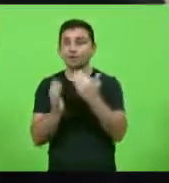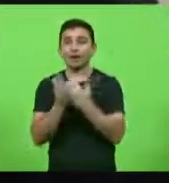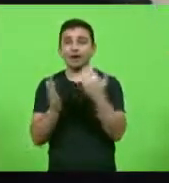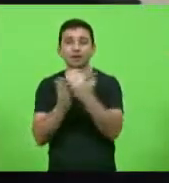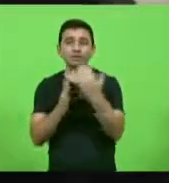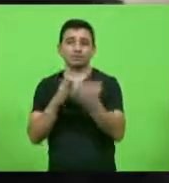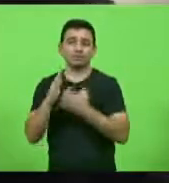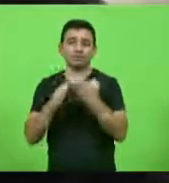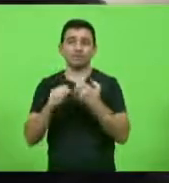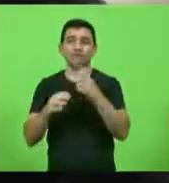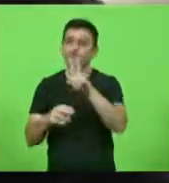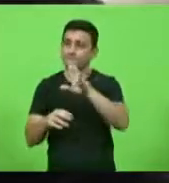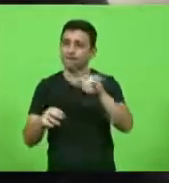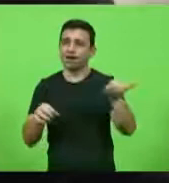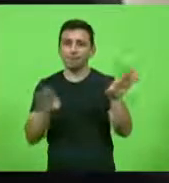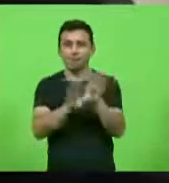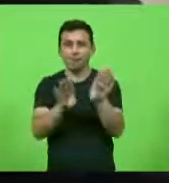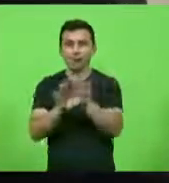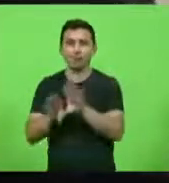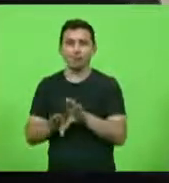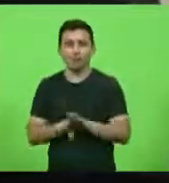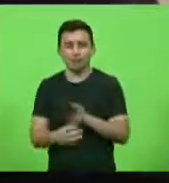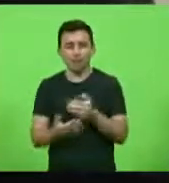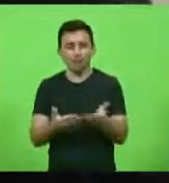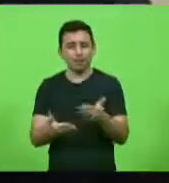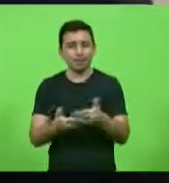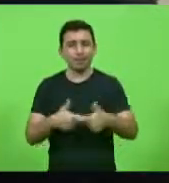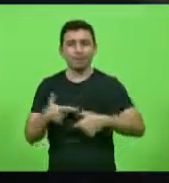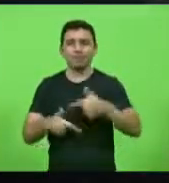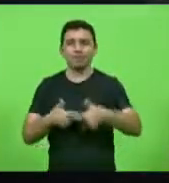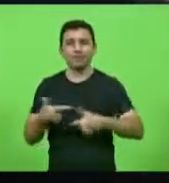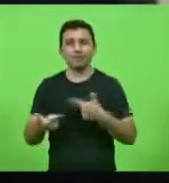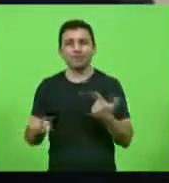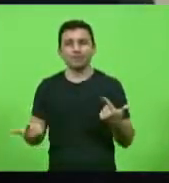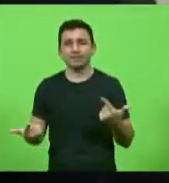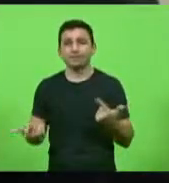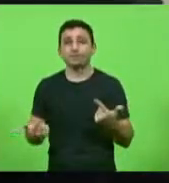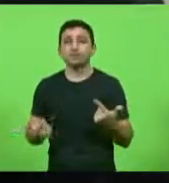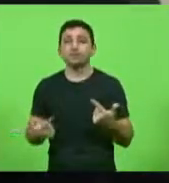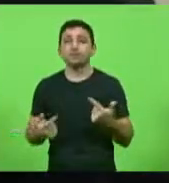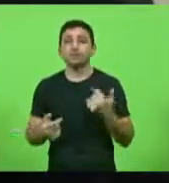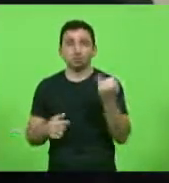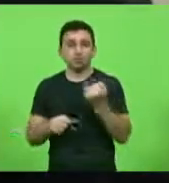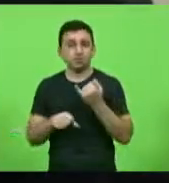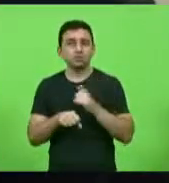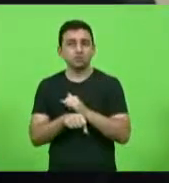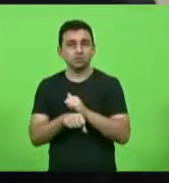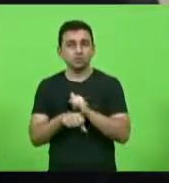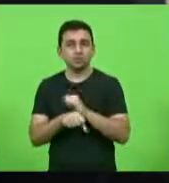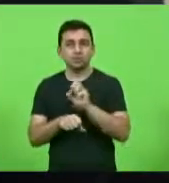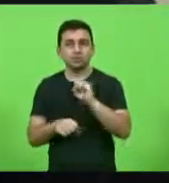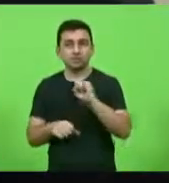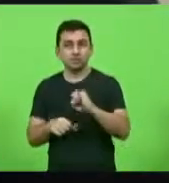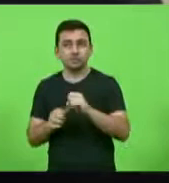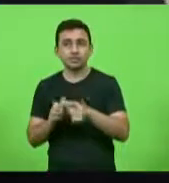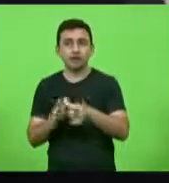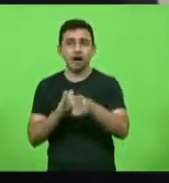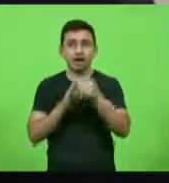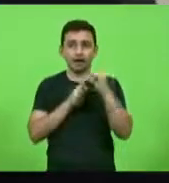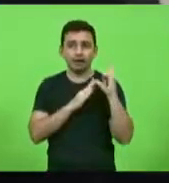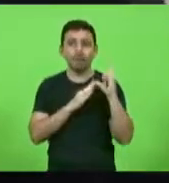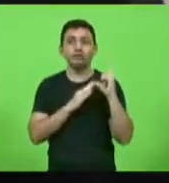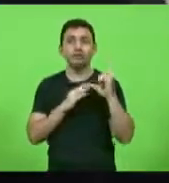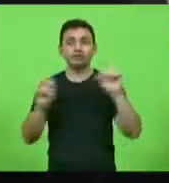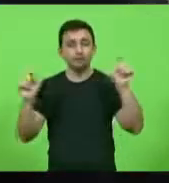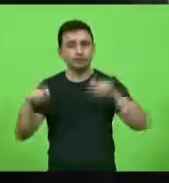portas e mais pessoas percam os seus empregos uma medida que talvez tivesse evitado o fechamento de centenas de negócios se tivesse chegado